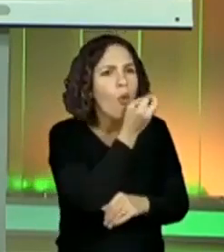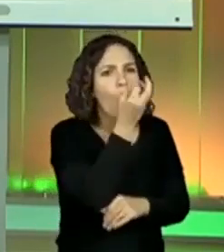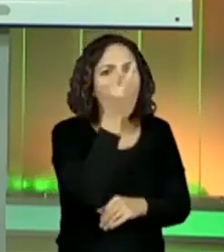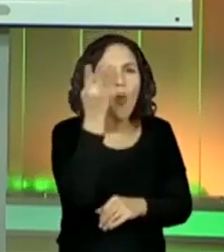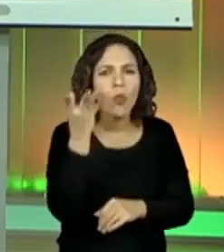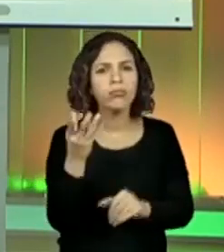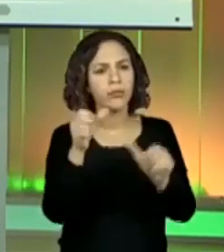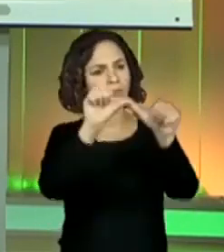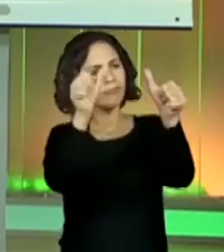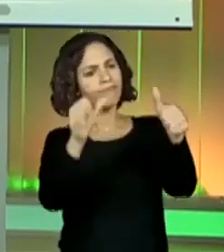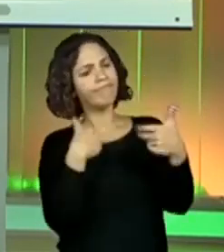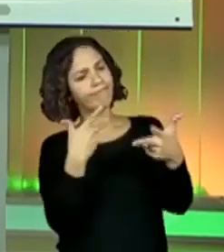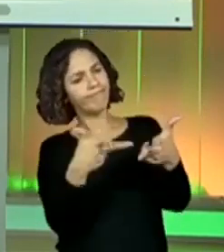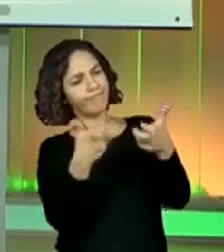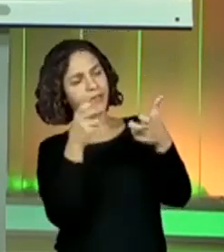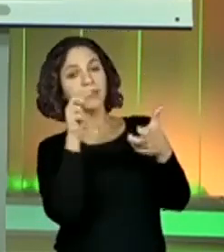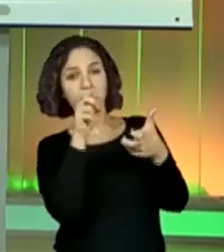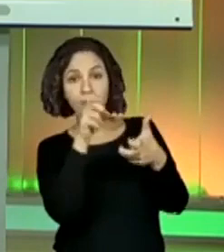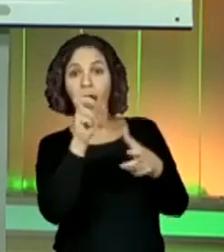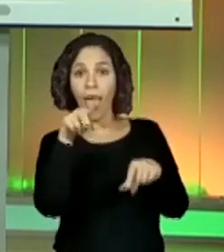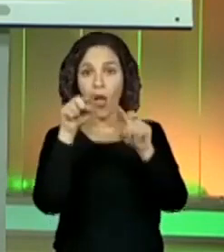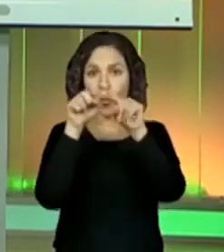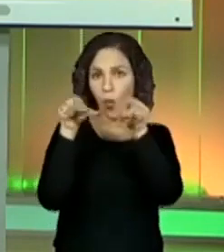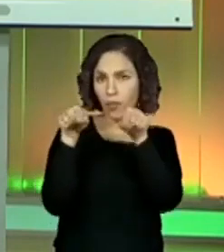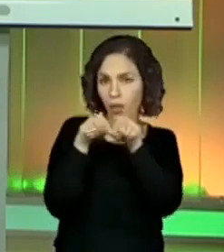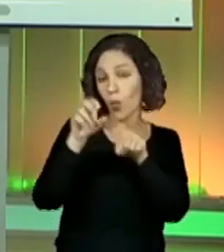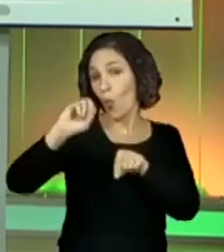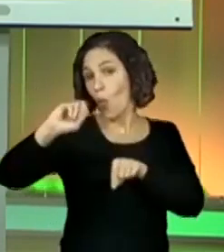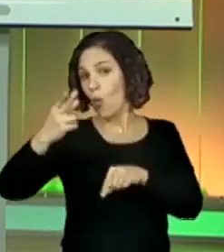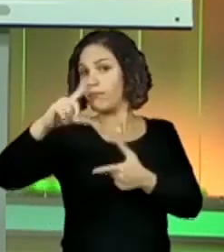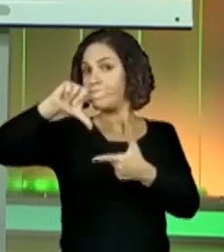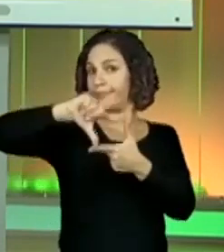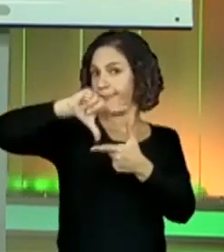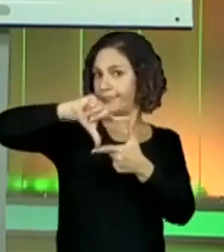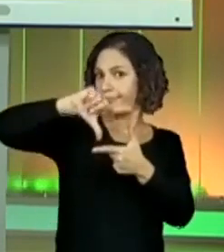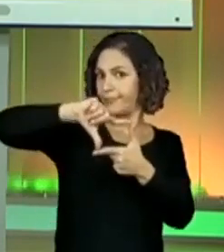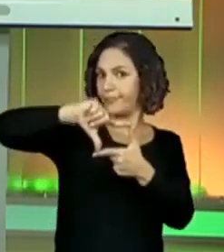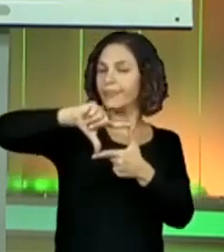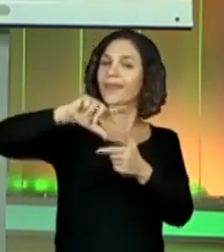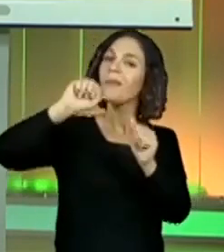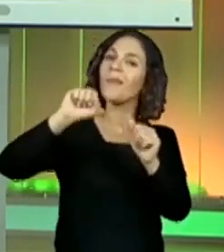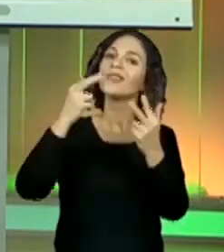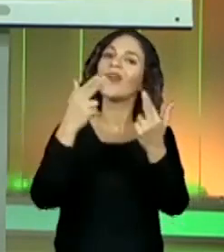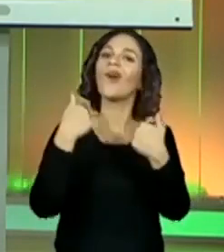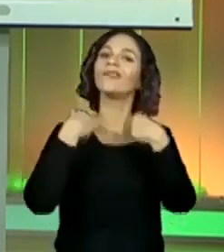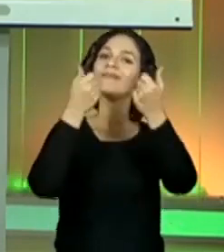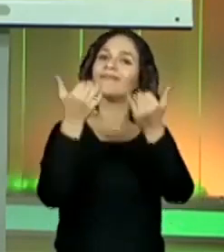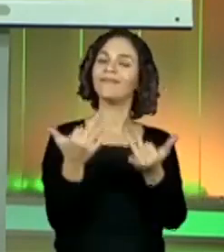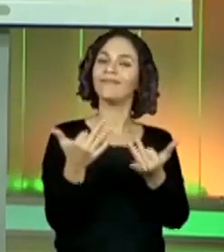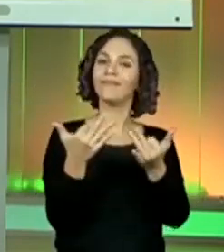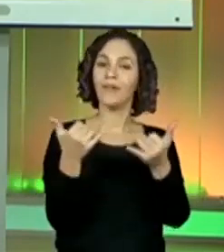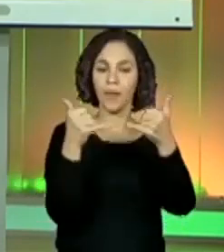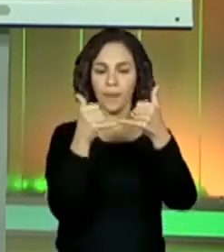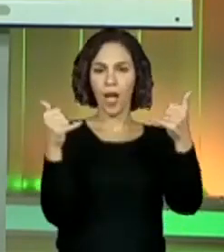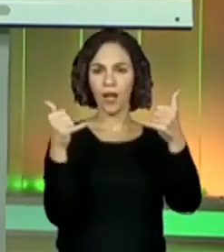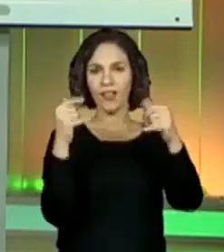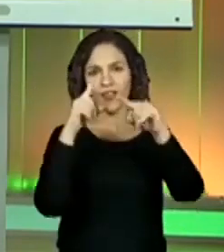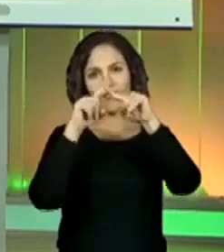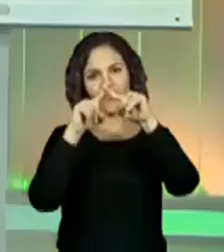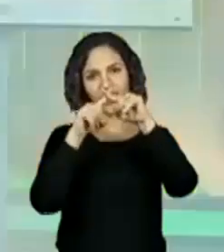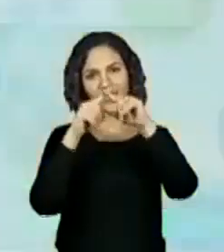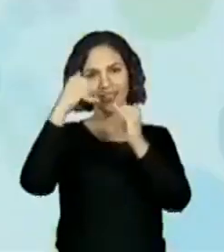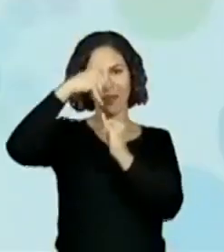estiverem na forma de um quadrado ou de um retângulo, você pode fazer exatamente essa conta. vai servir